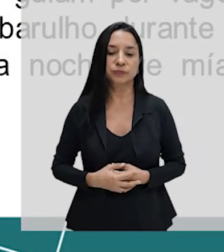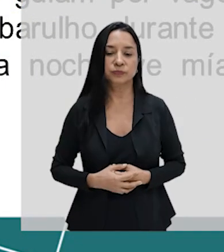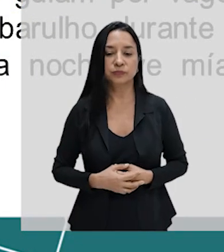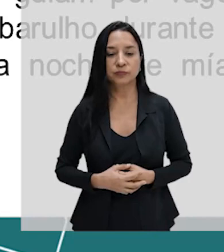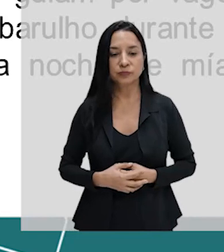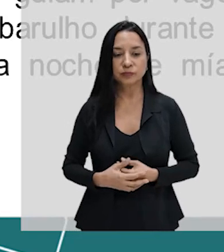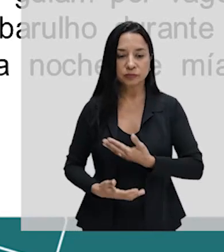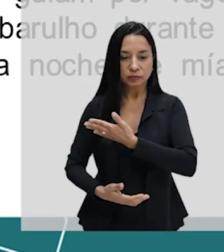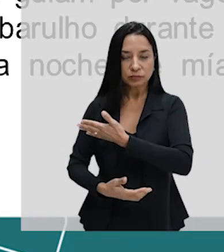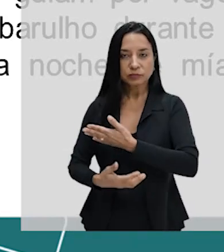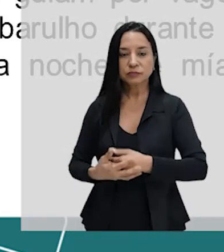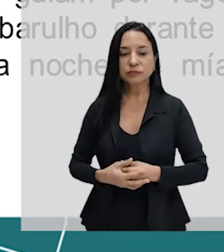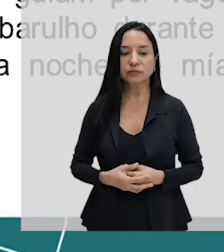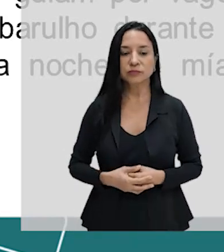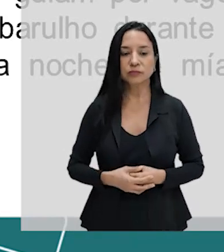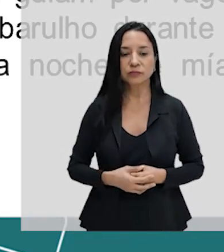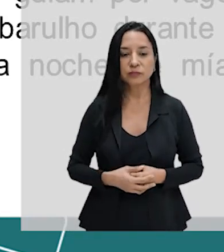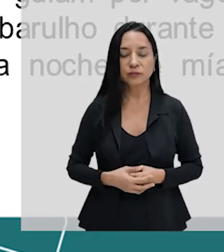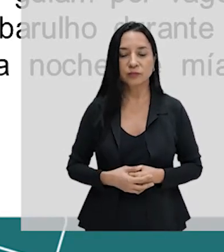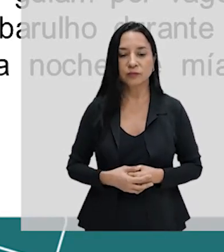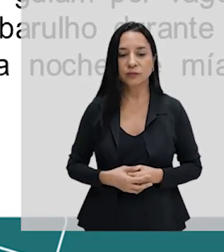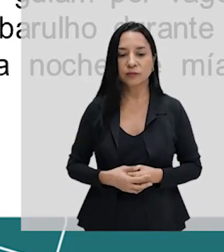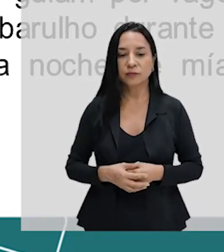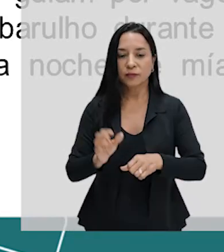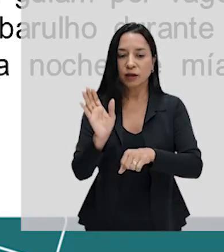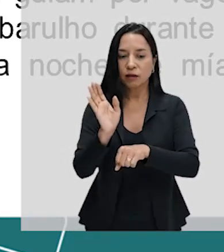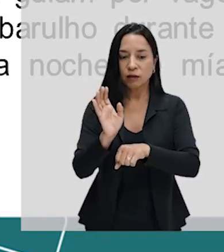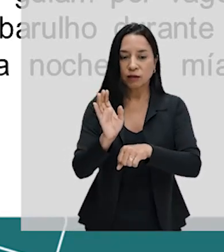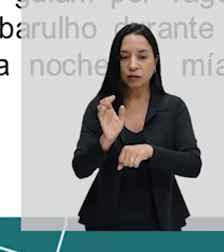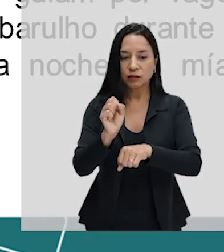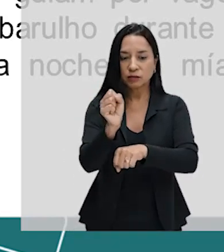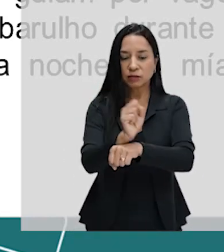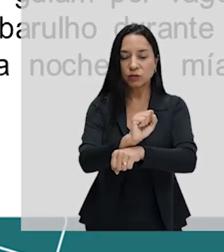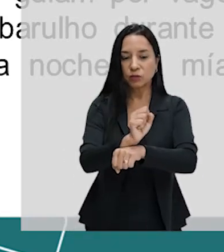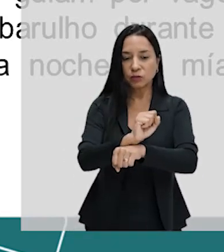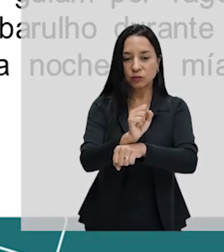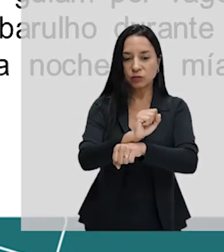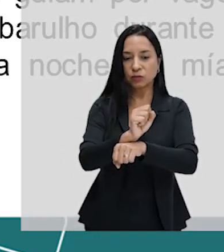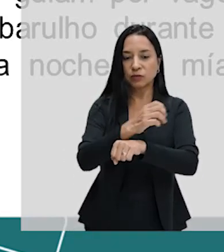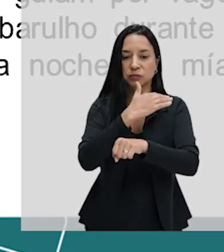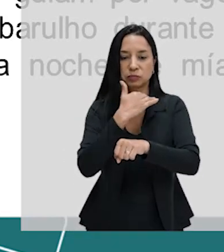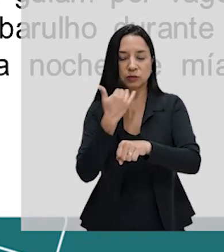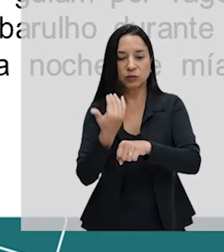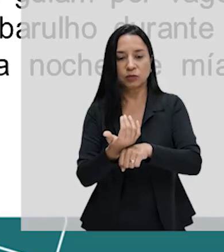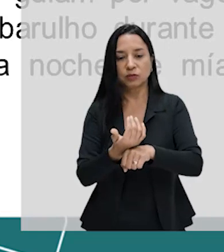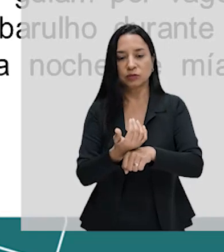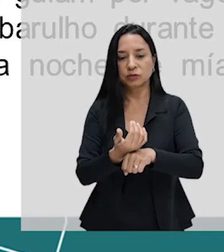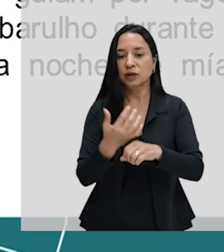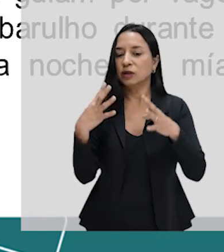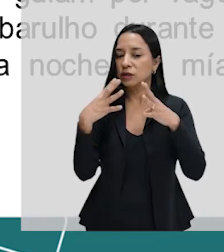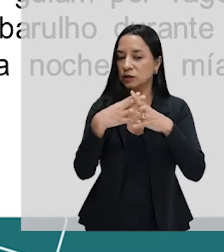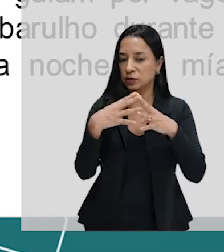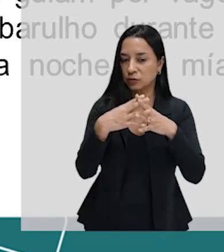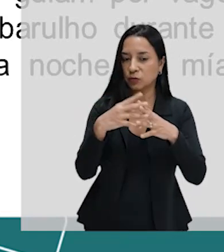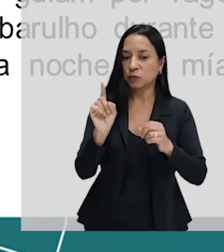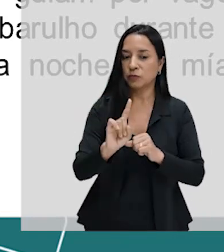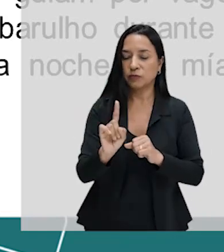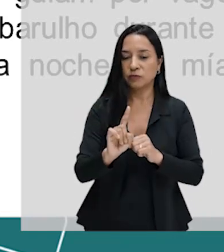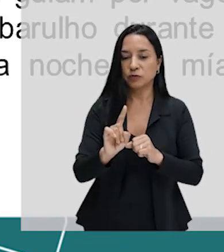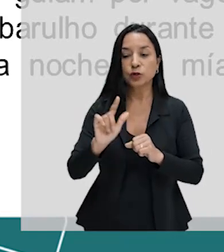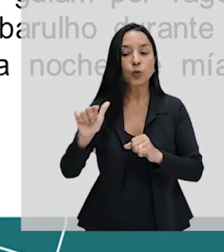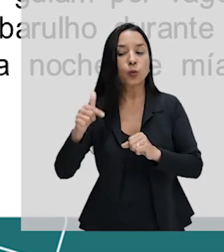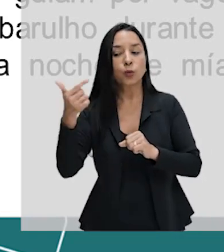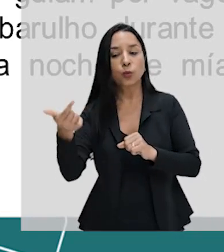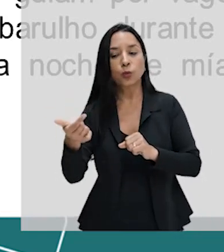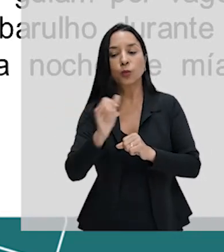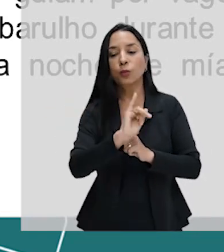de la muerte, não confundir com a lenda que nós já contamos aqui, La Careta na água. Vamos